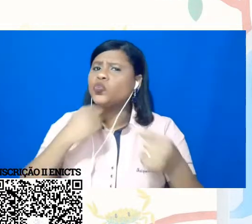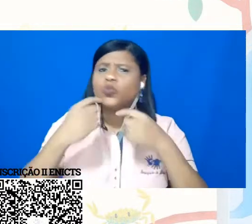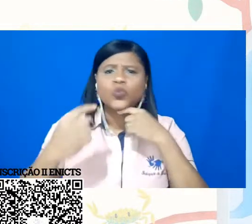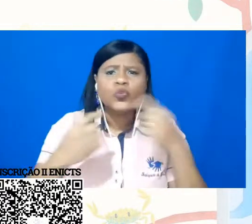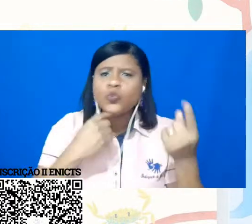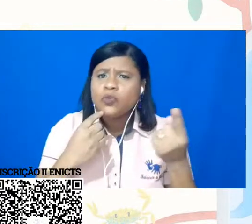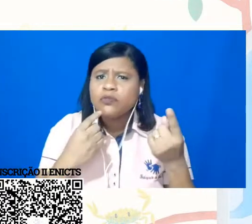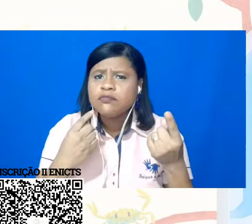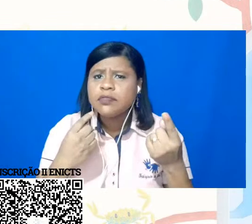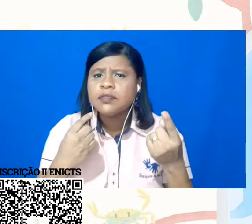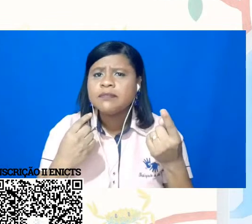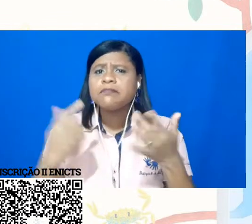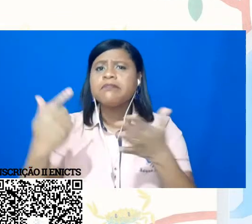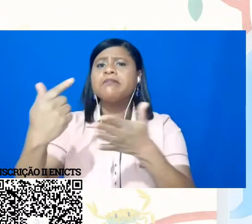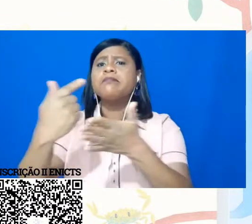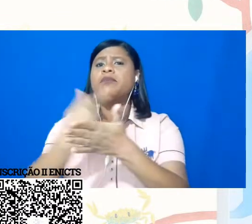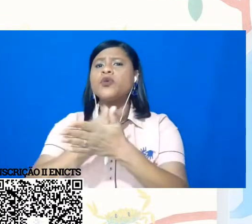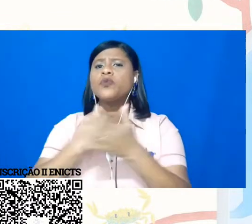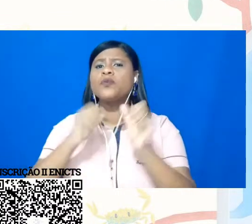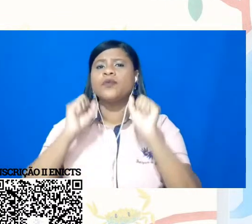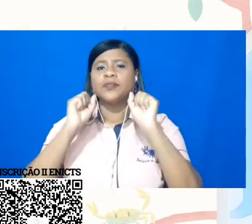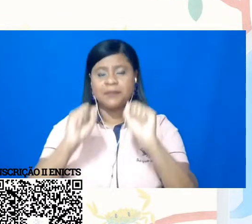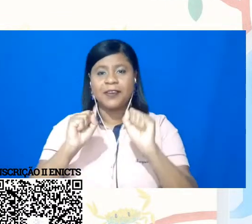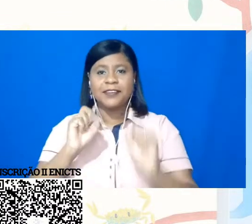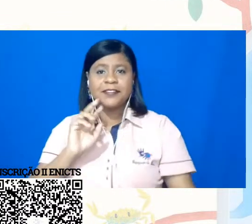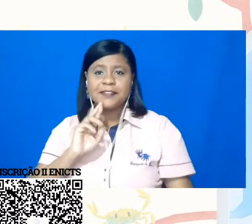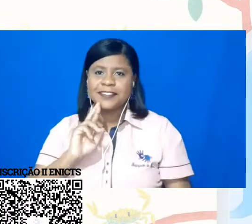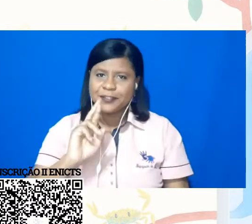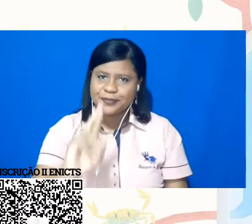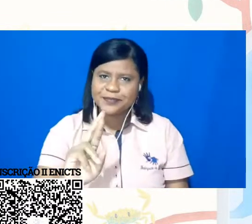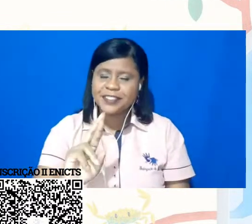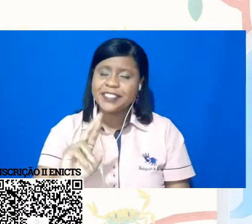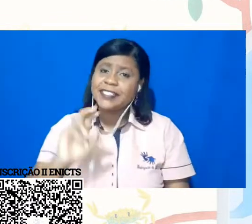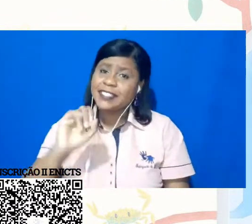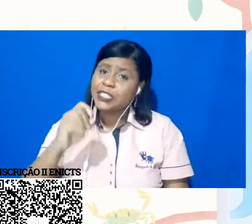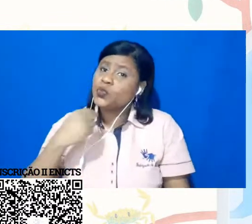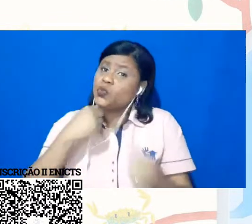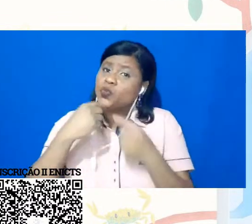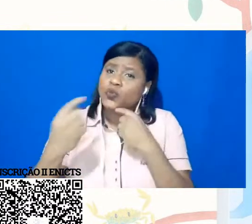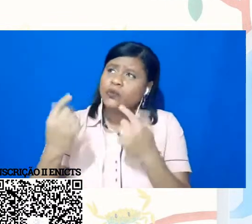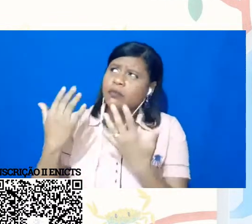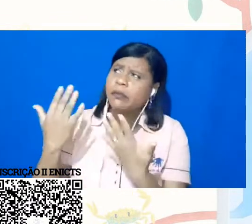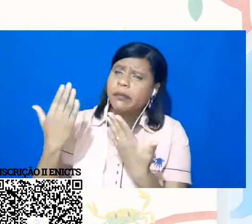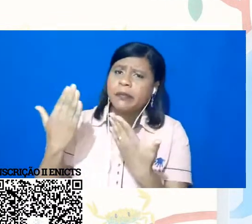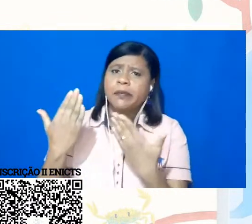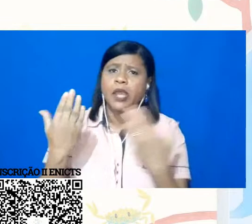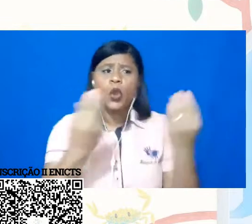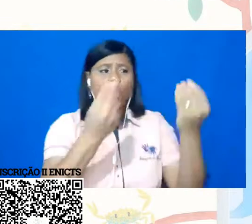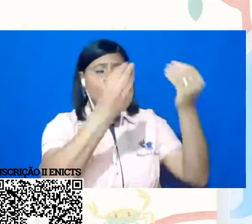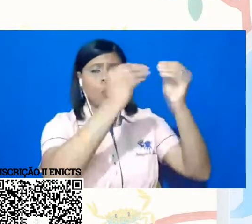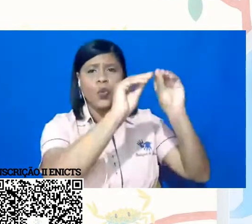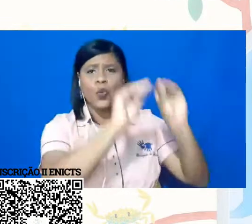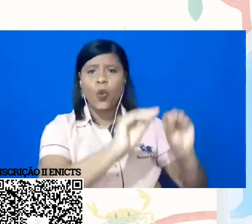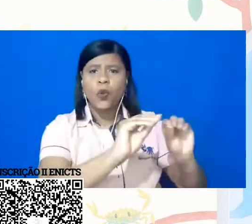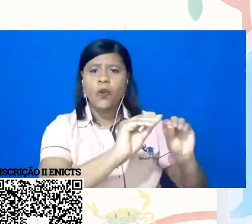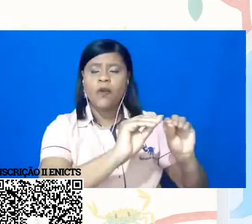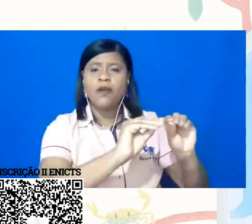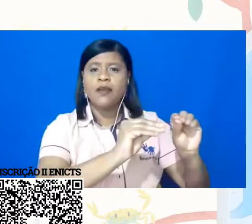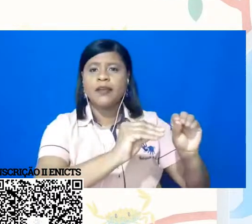vocês. Se tiverem alguma questão, coloquem no chat que vamos responder.